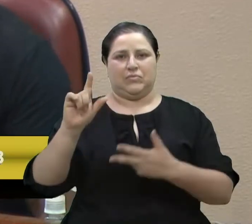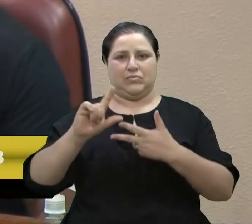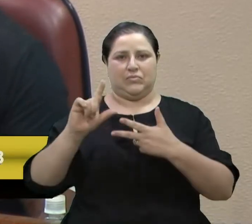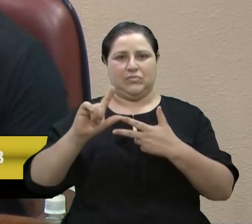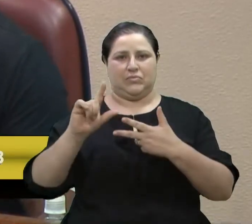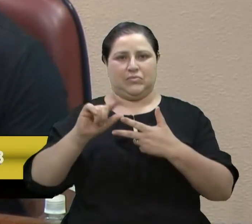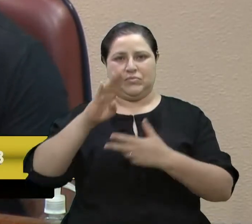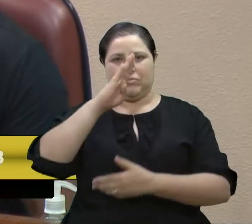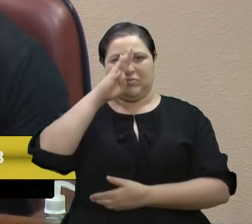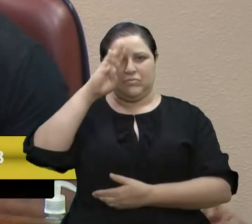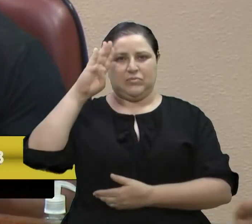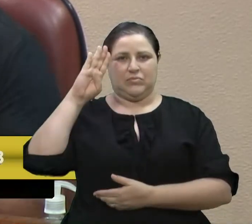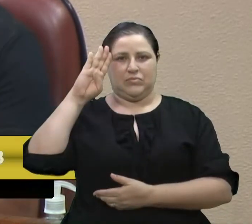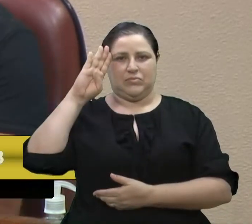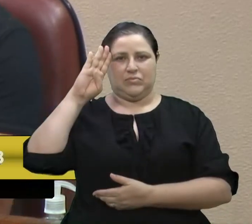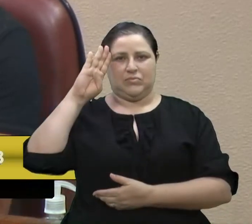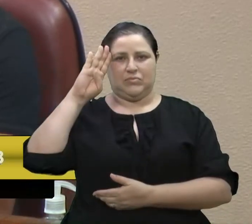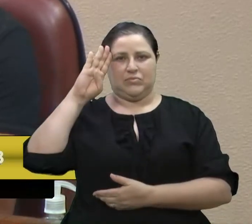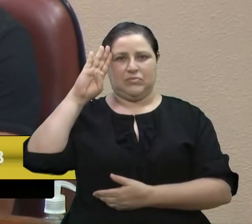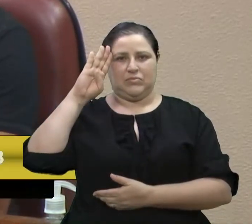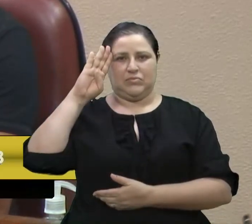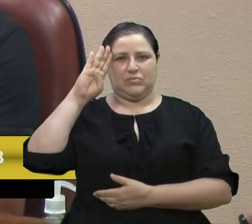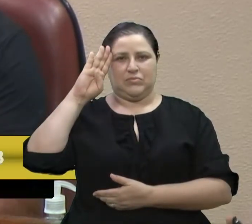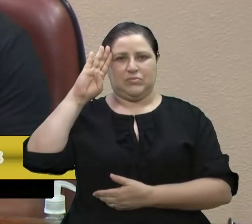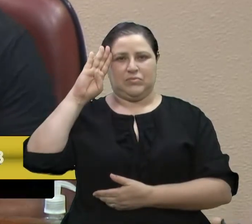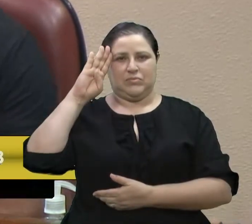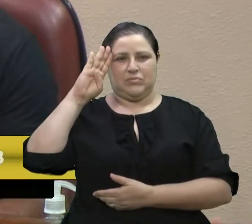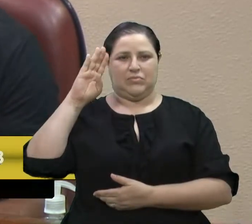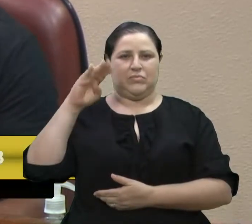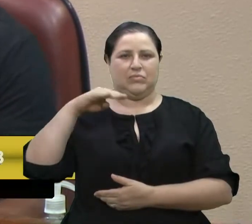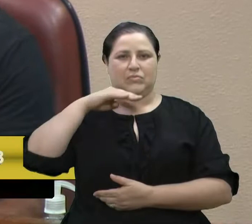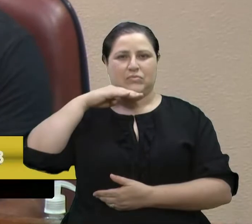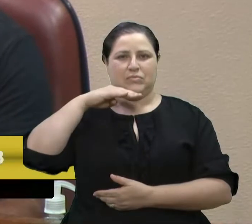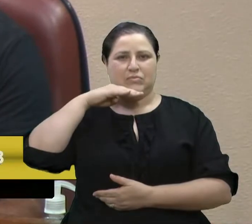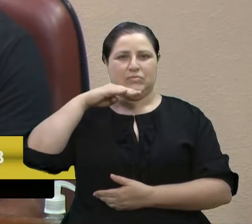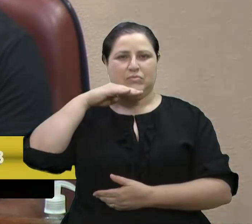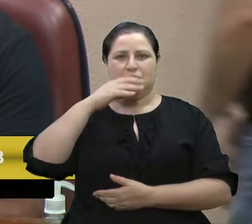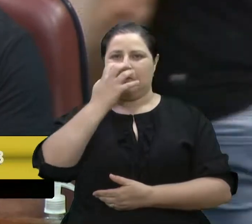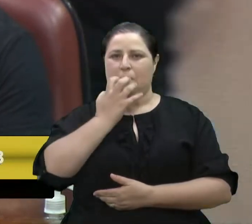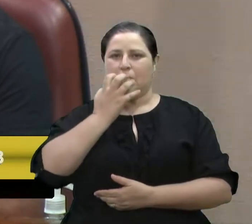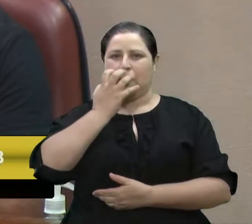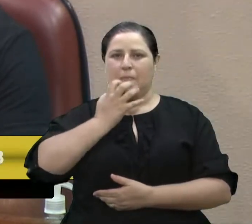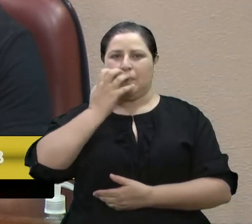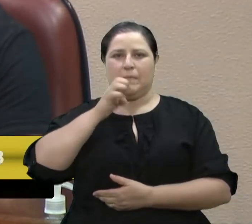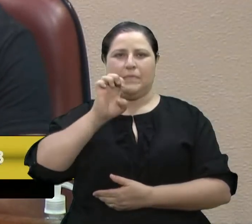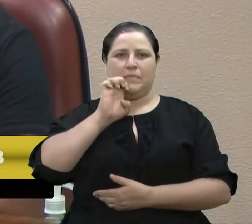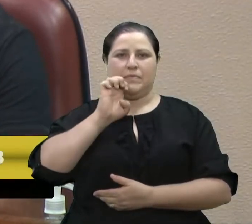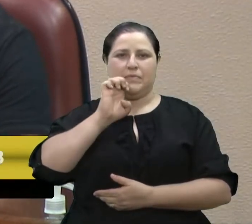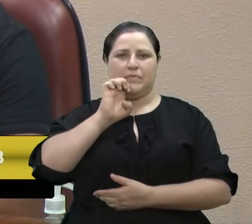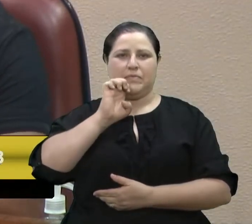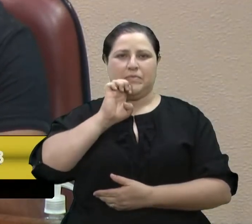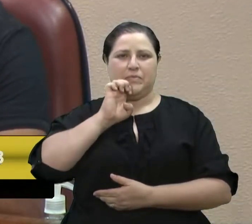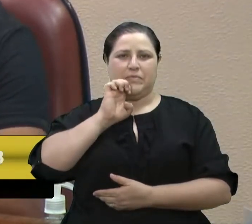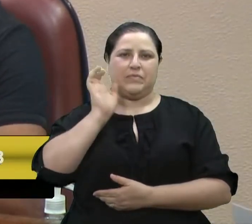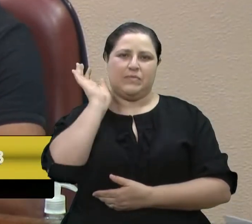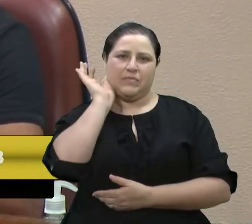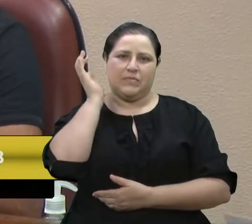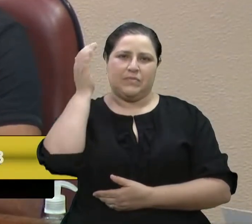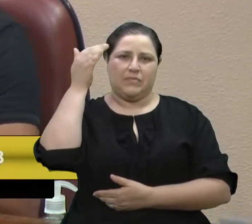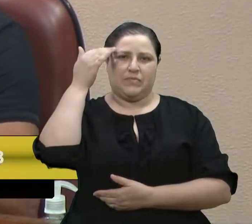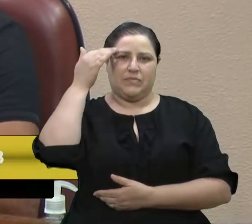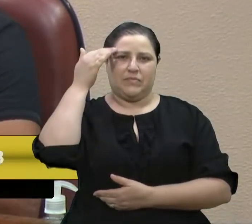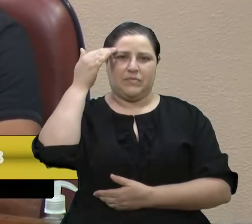Adriano Bressan, Alexandre Bortoluz, Camiles, Estela Ballardin, Felipe Grêmio Maia,